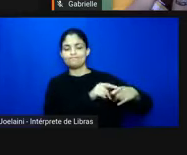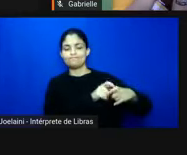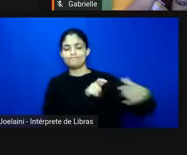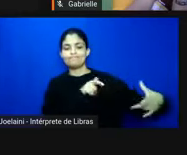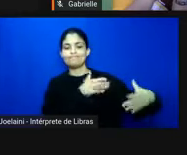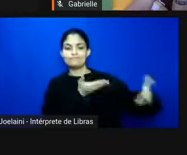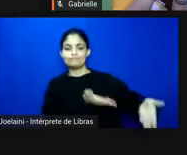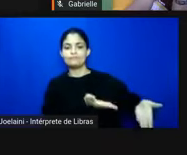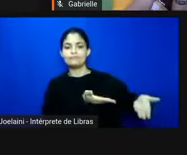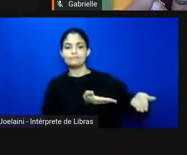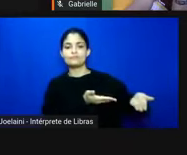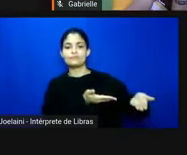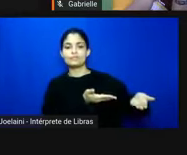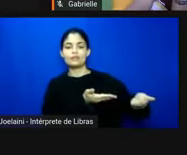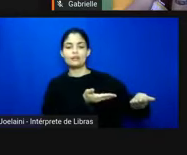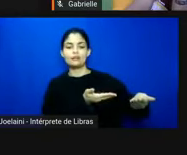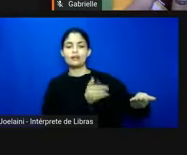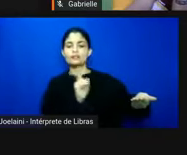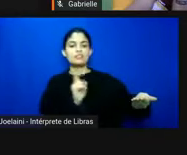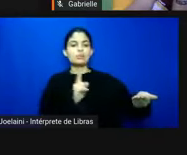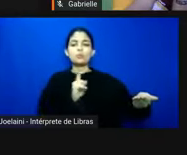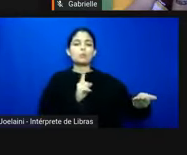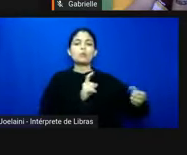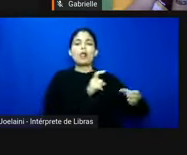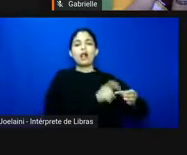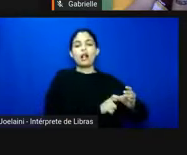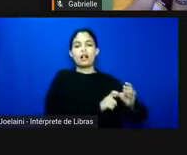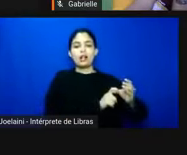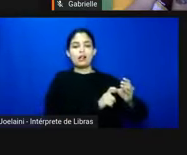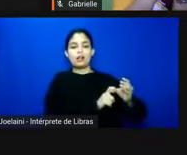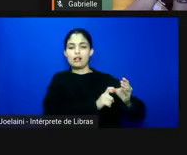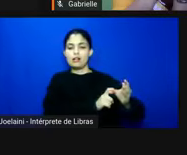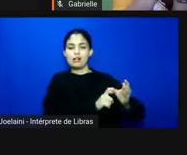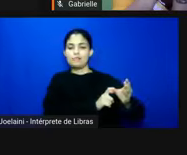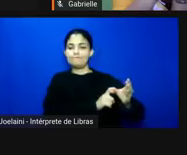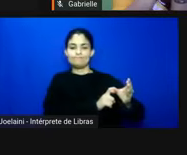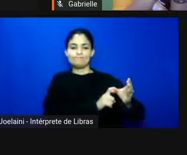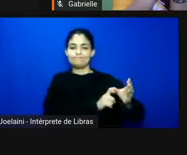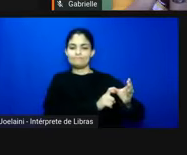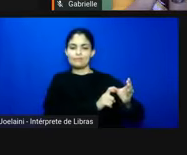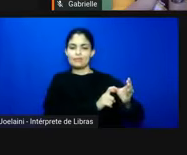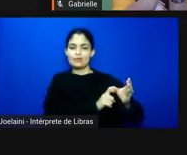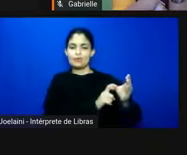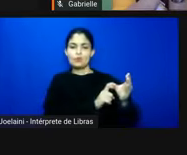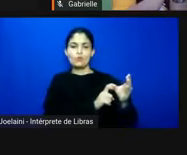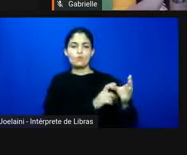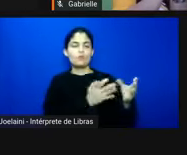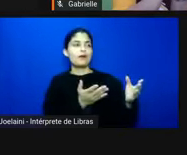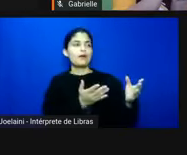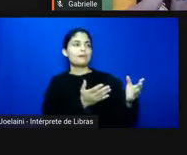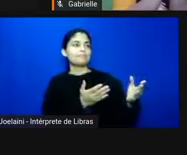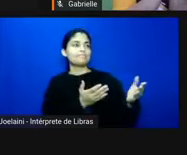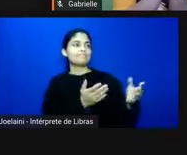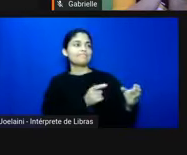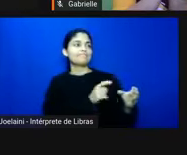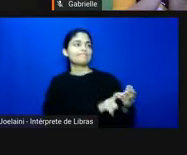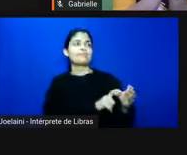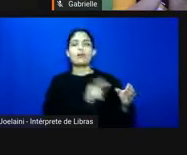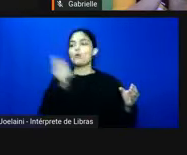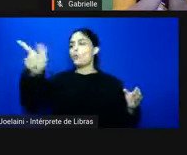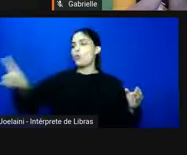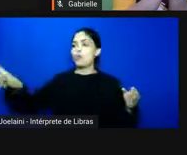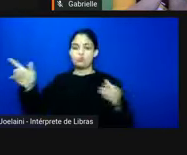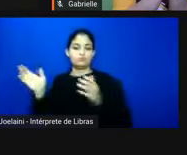não depende não está atrelado a autorizações de outros